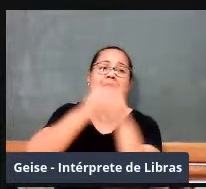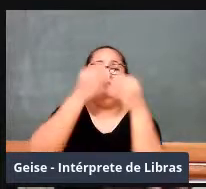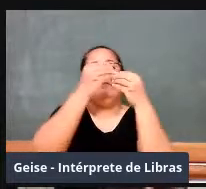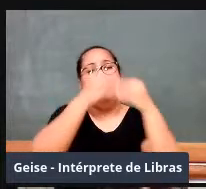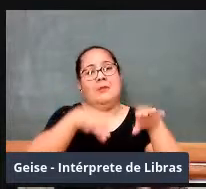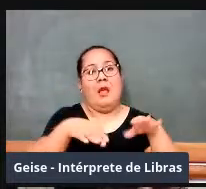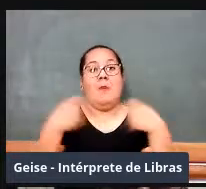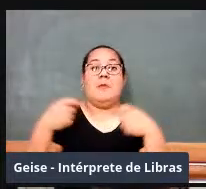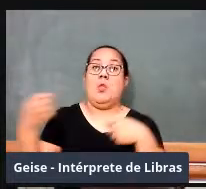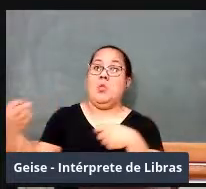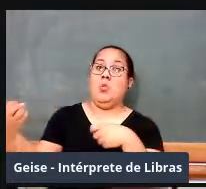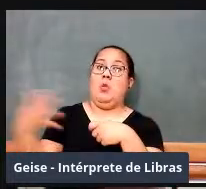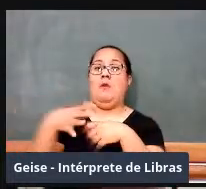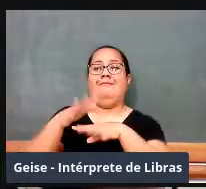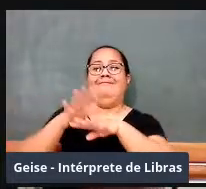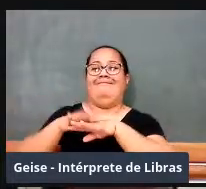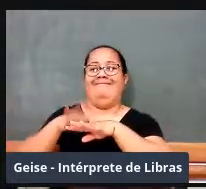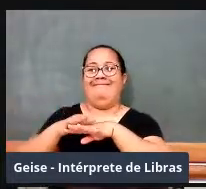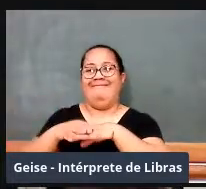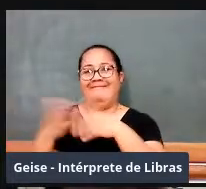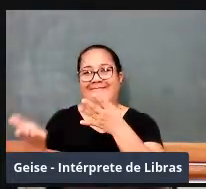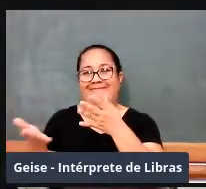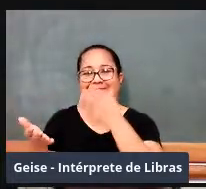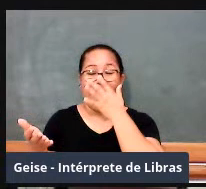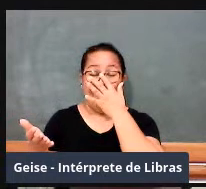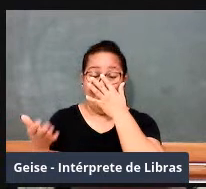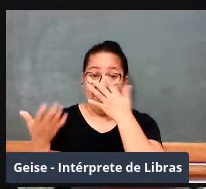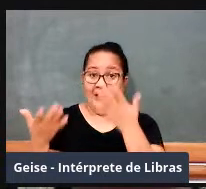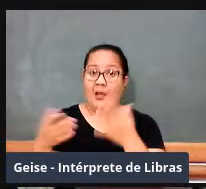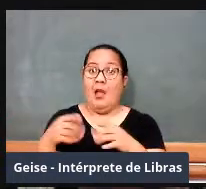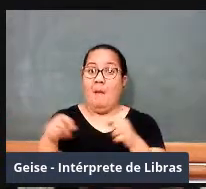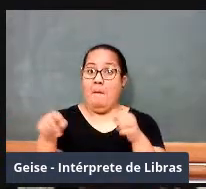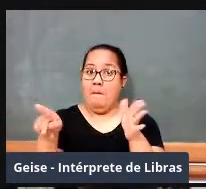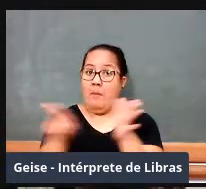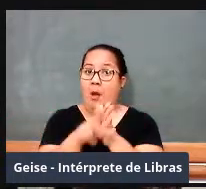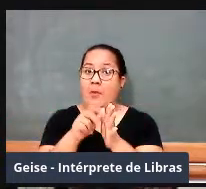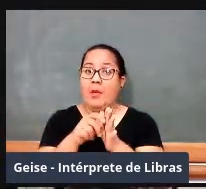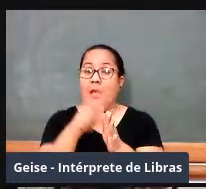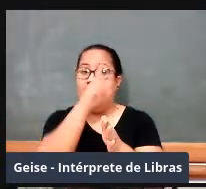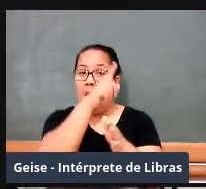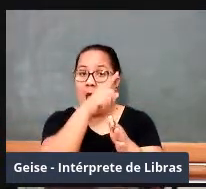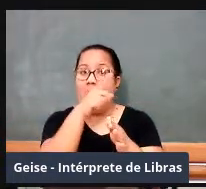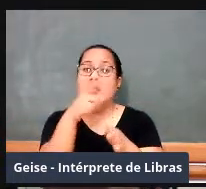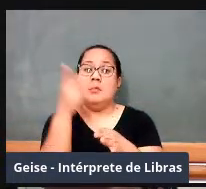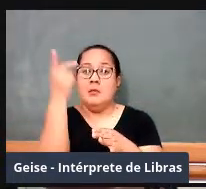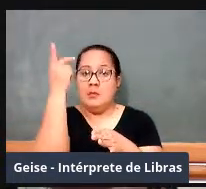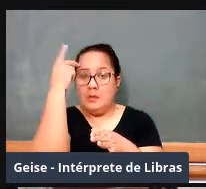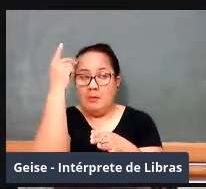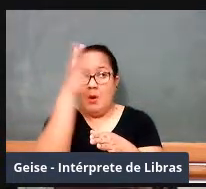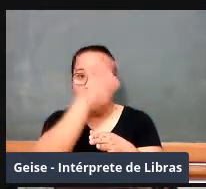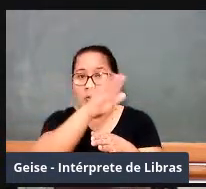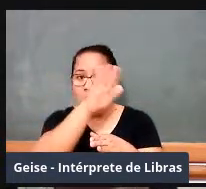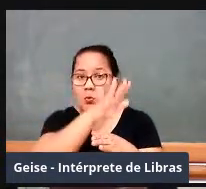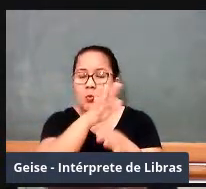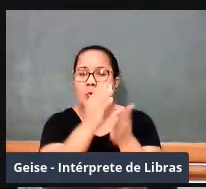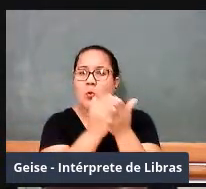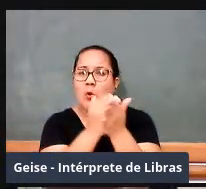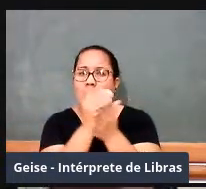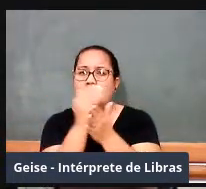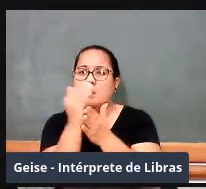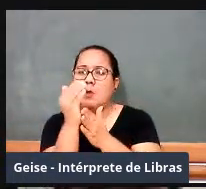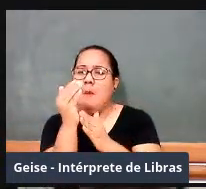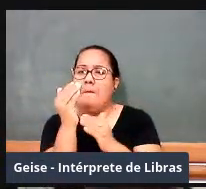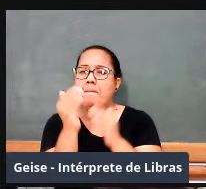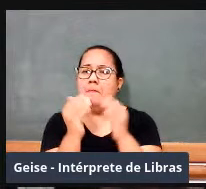novo currículo. Essa iniciativa, o Estado de São Paulo toma, e toma também organizada